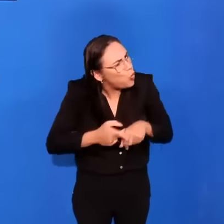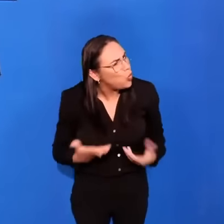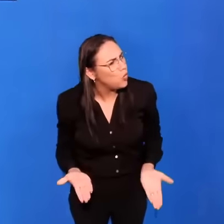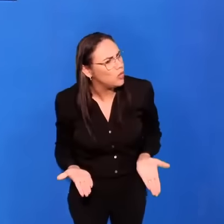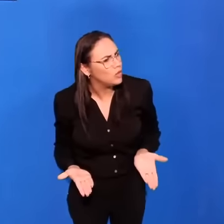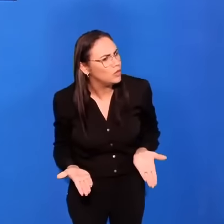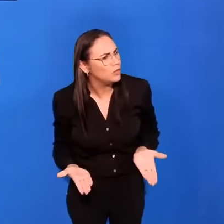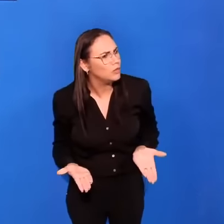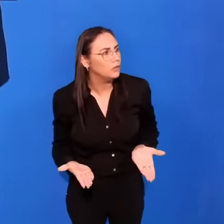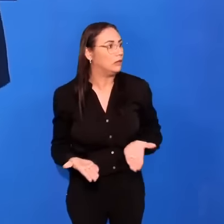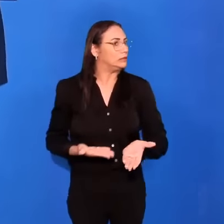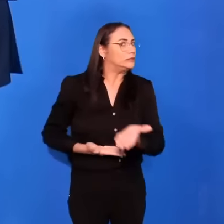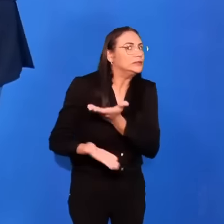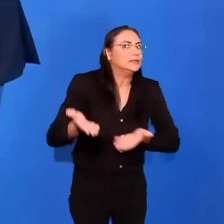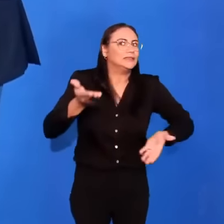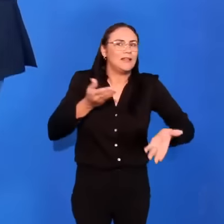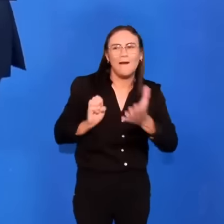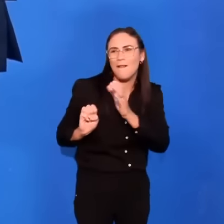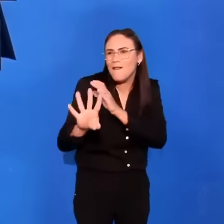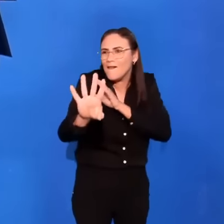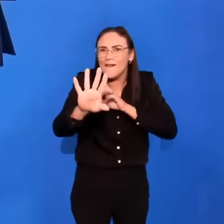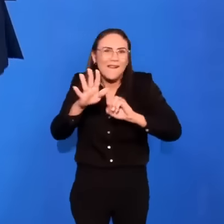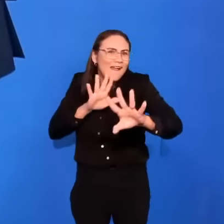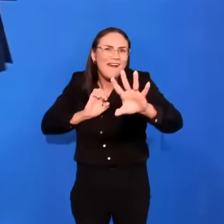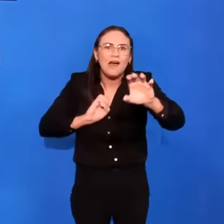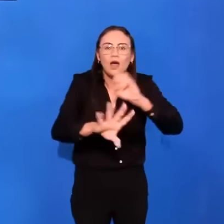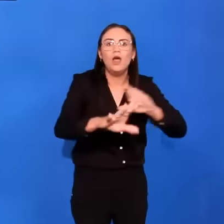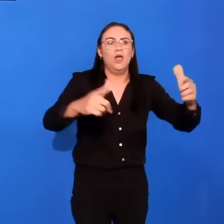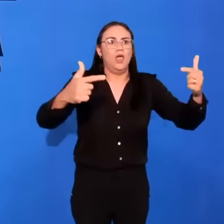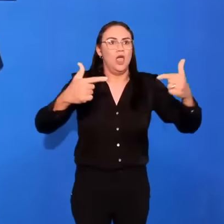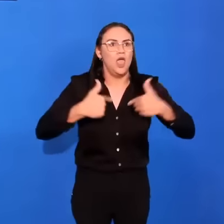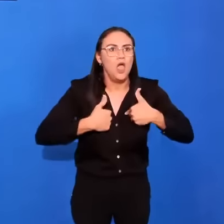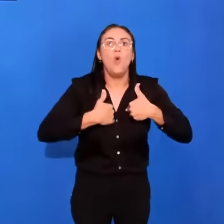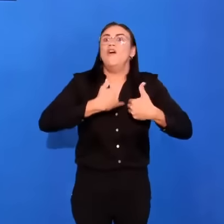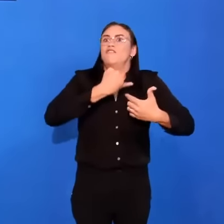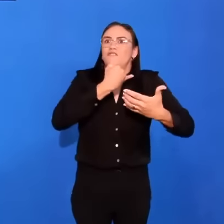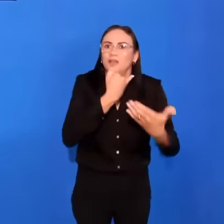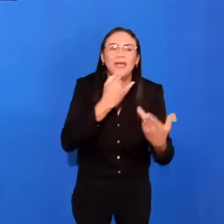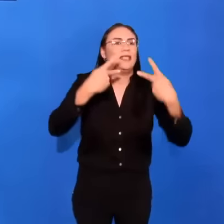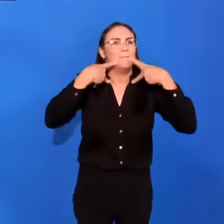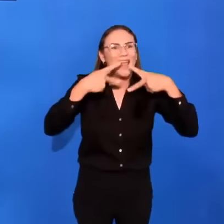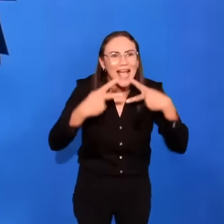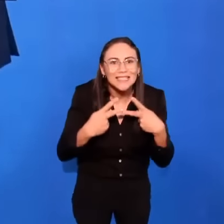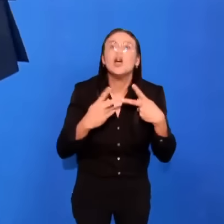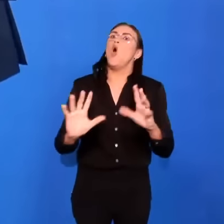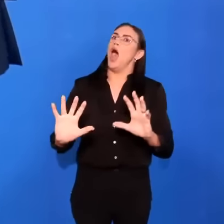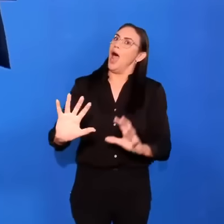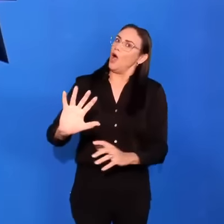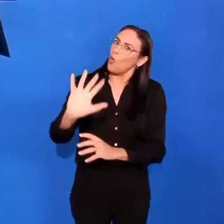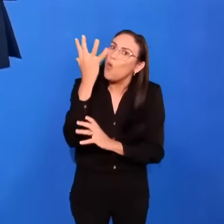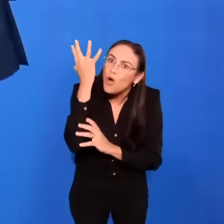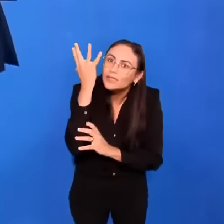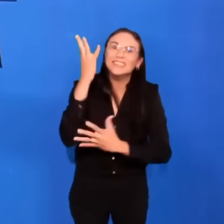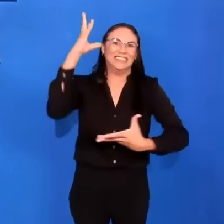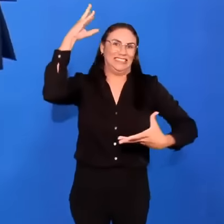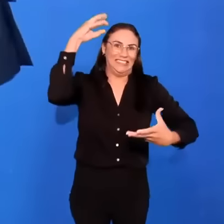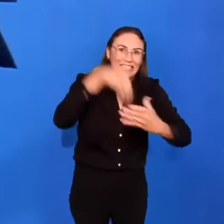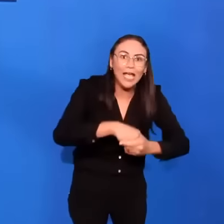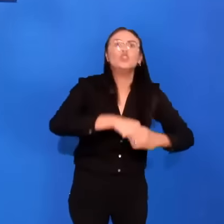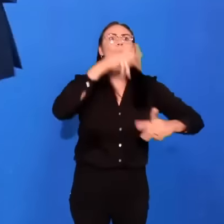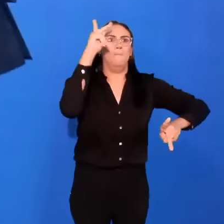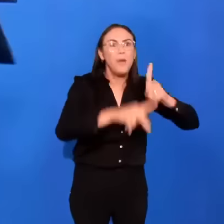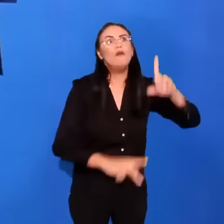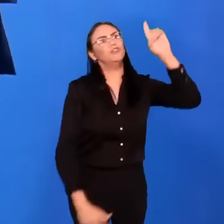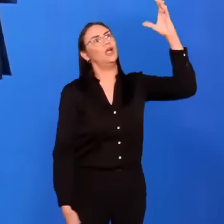e compartilham umas com as outras. Eu estou falando que isso está acontecendo, entre o